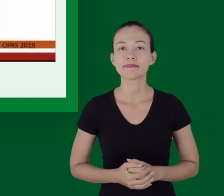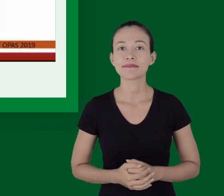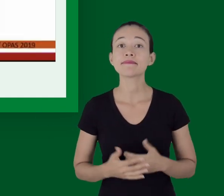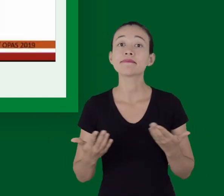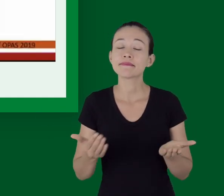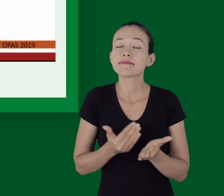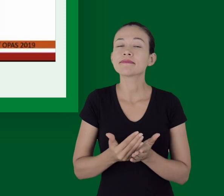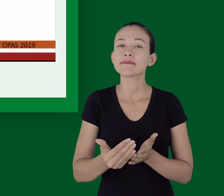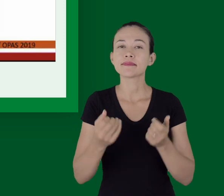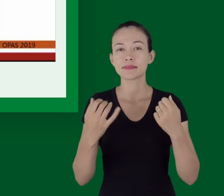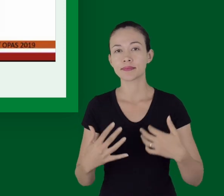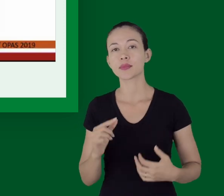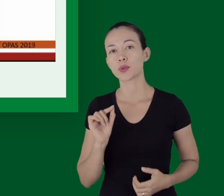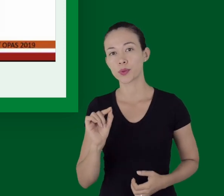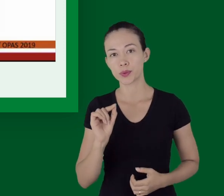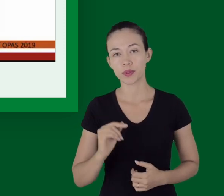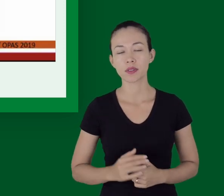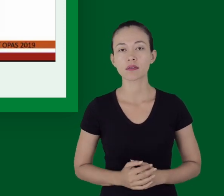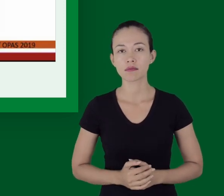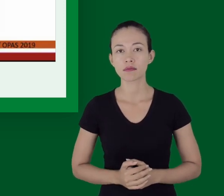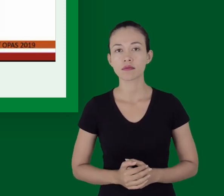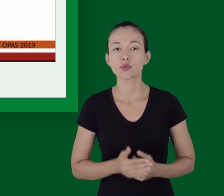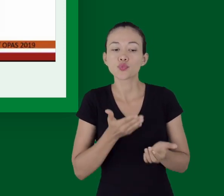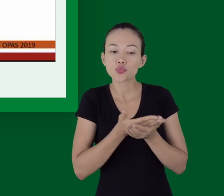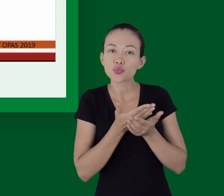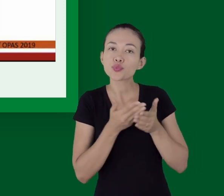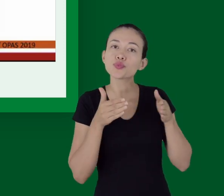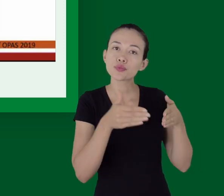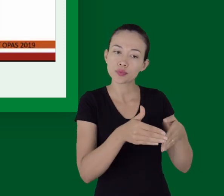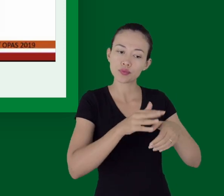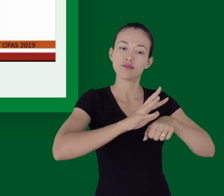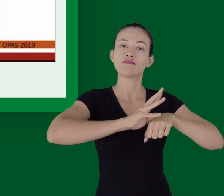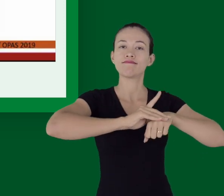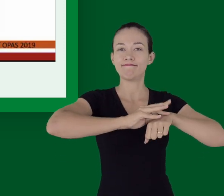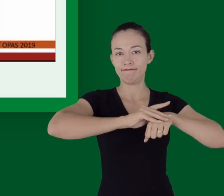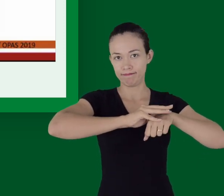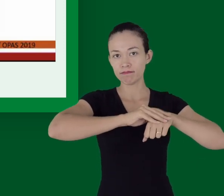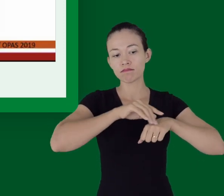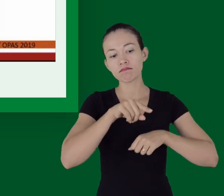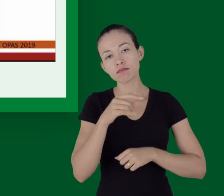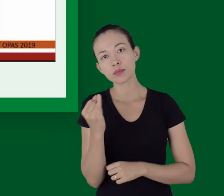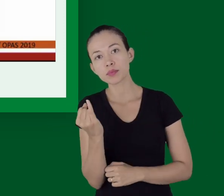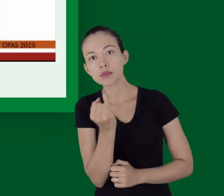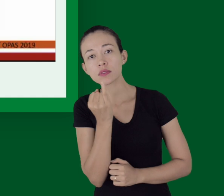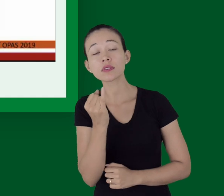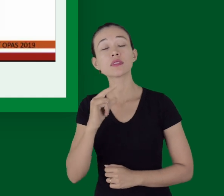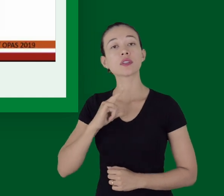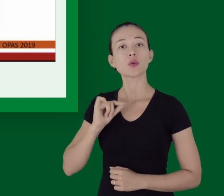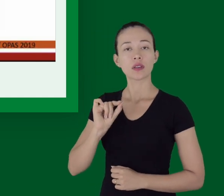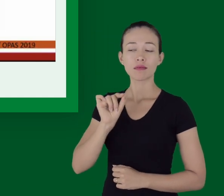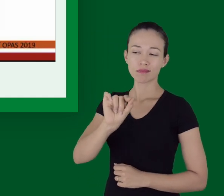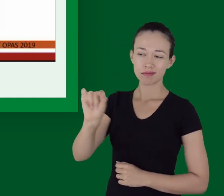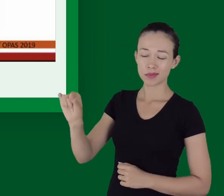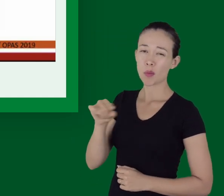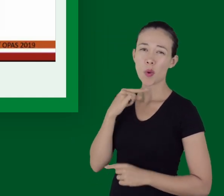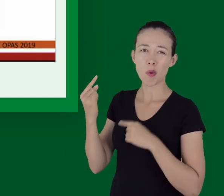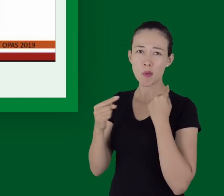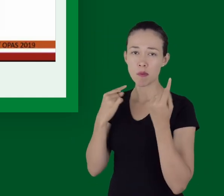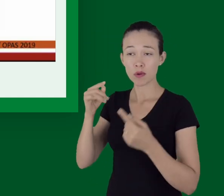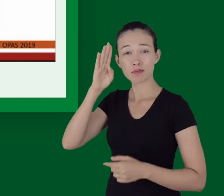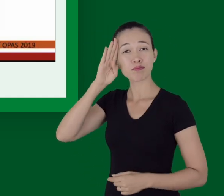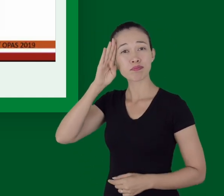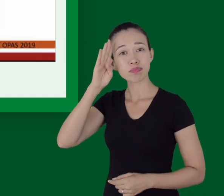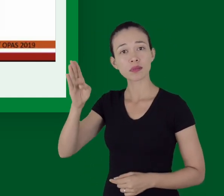Primeiramente, a gente vai falar um pouco sobre a epidemiologia, que é importante. Dentre as 10 doenças que mais matam no mundo,